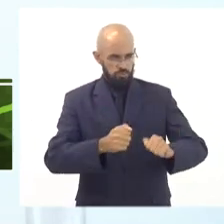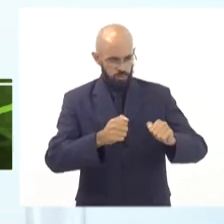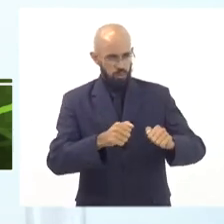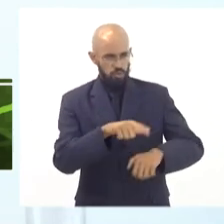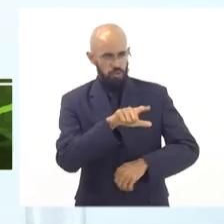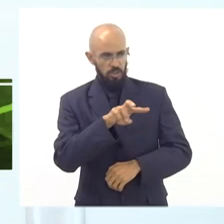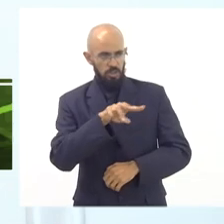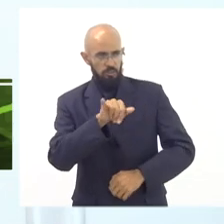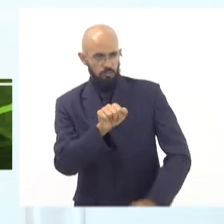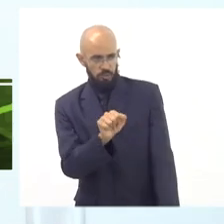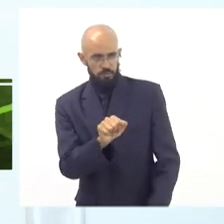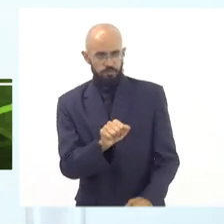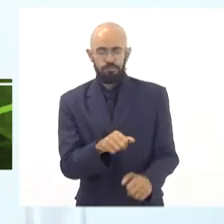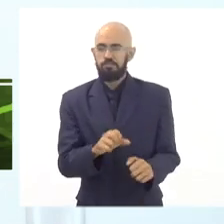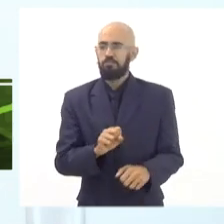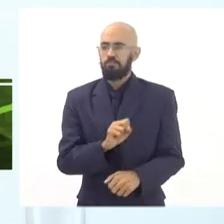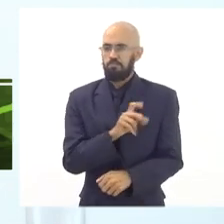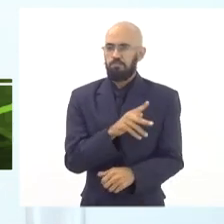Então, tá, te agradeço.